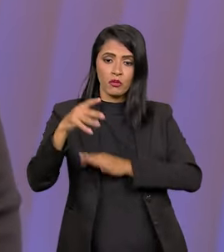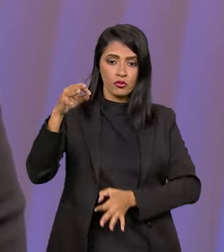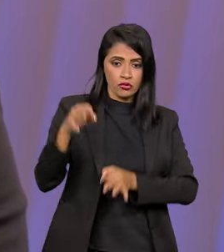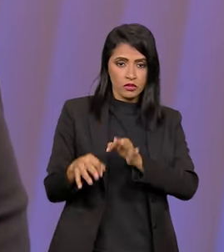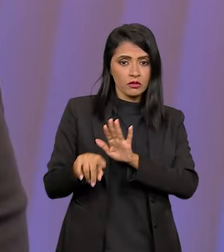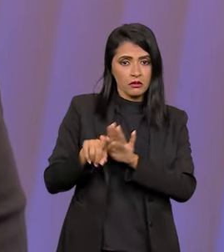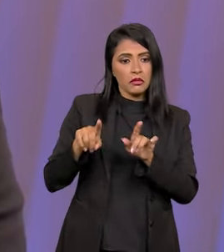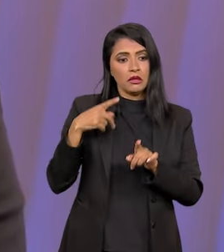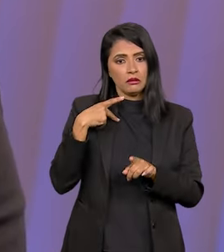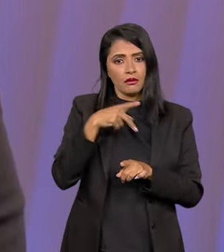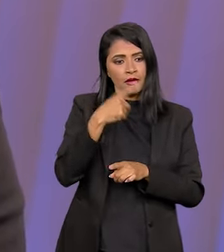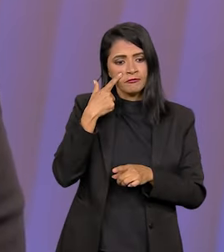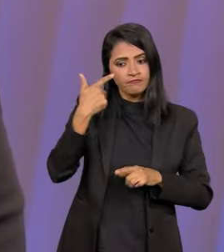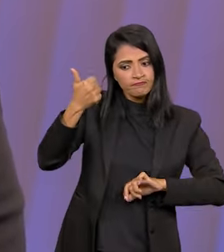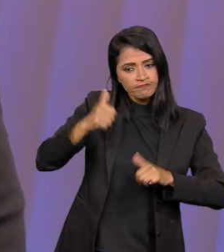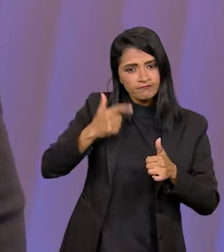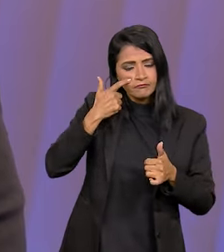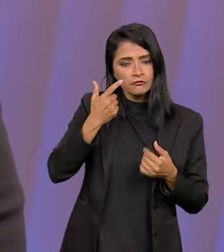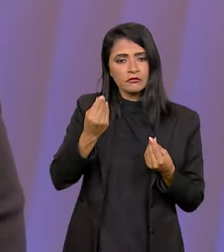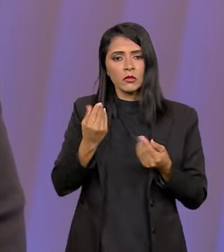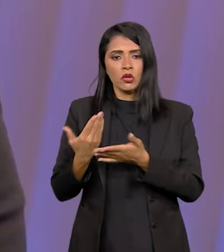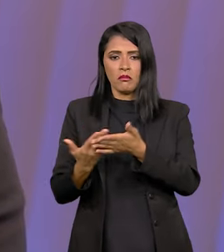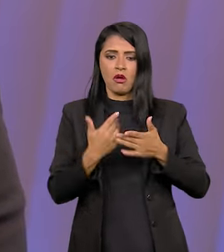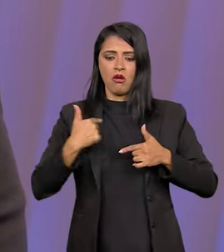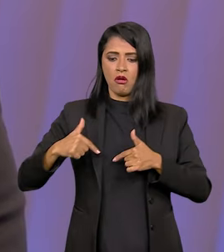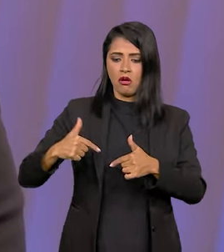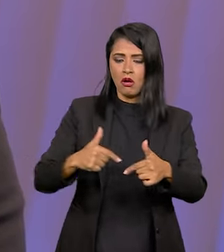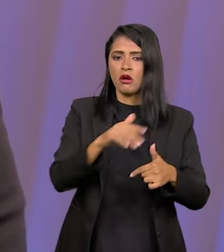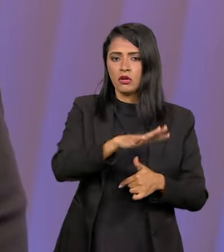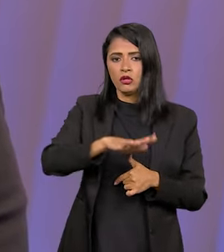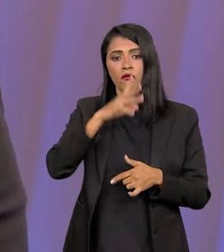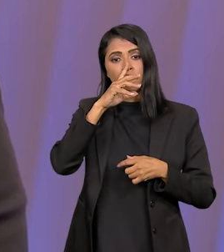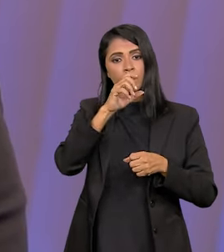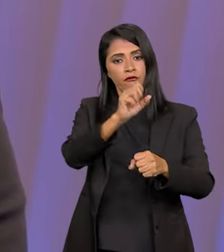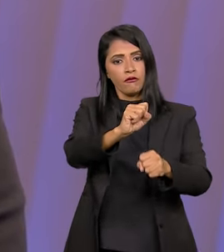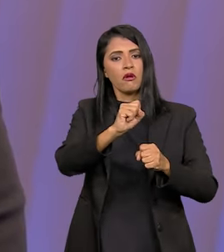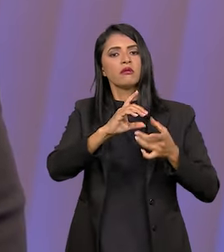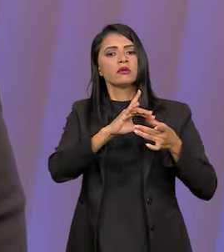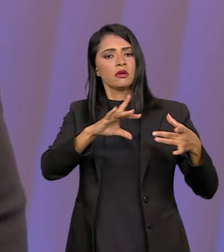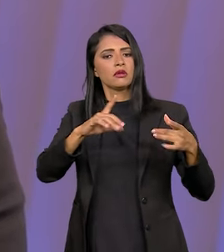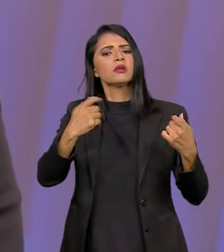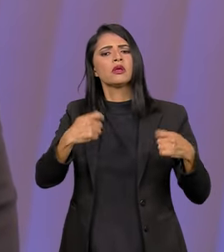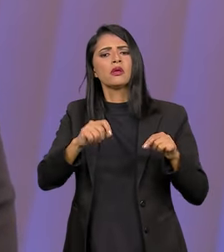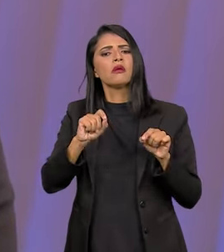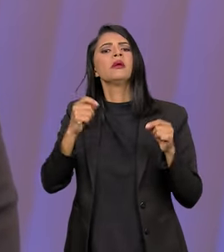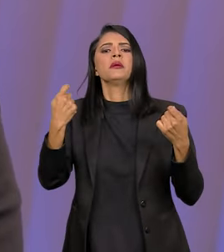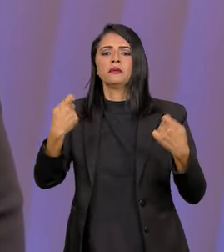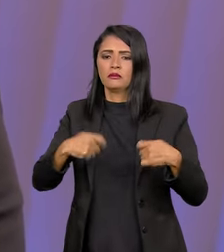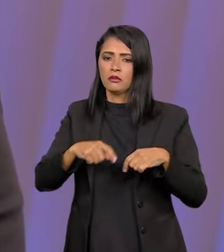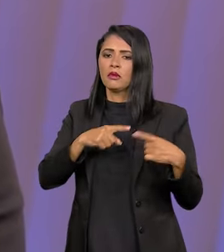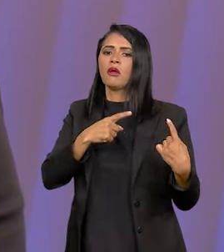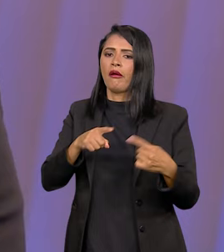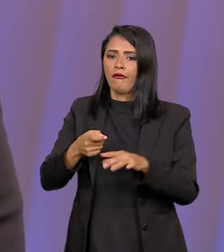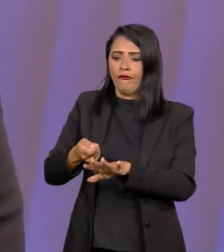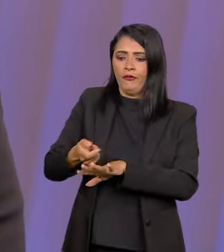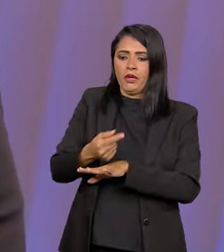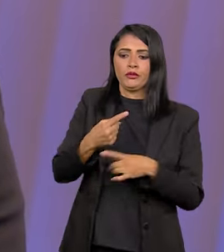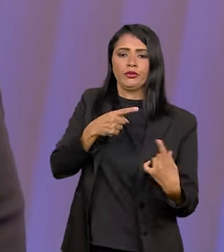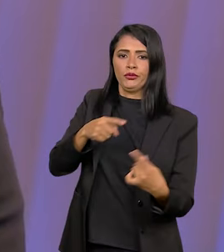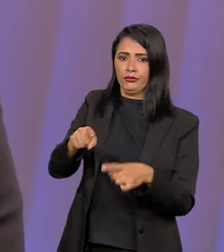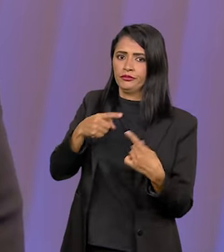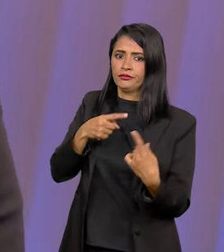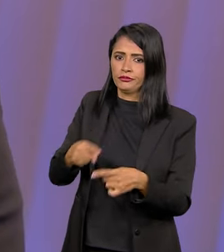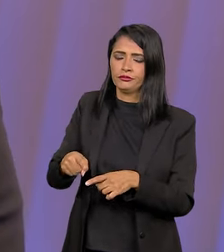também do próprio judiciário está tendo nesse processo. Então, fortalecer a democracia passa pelo